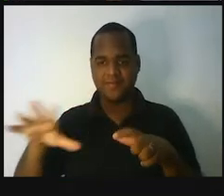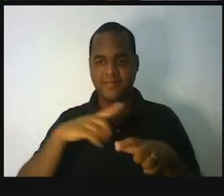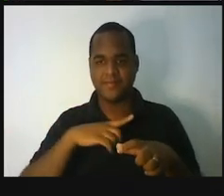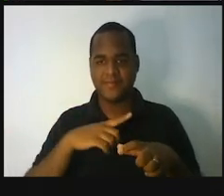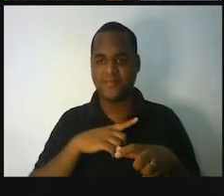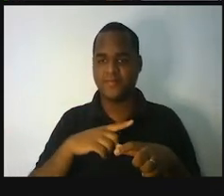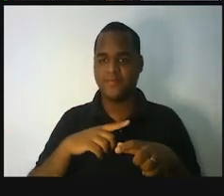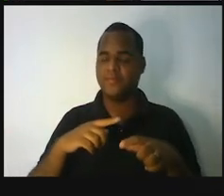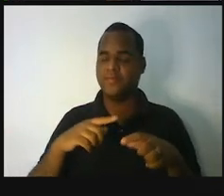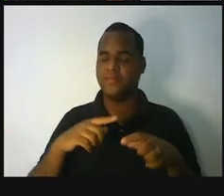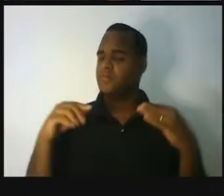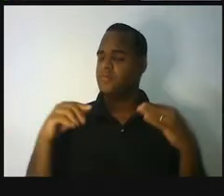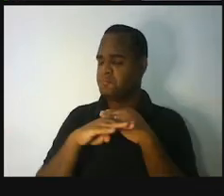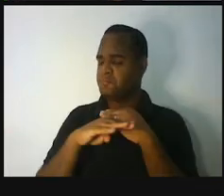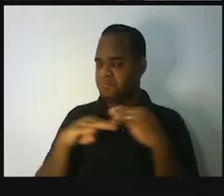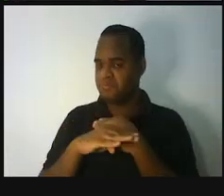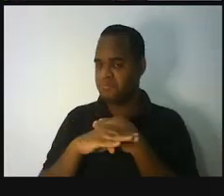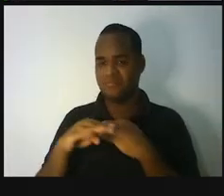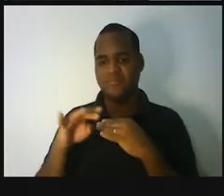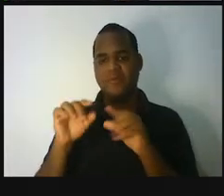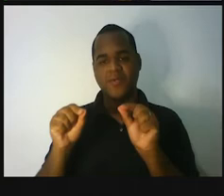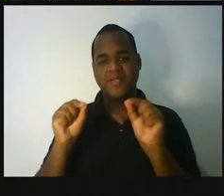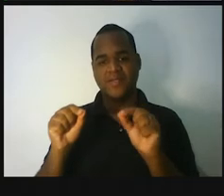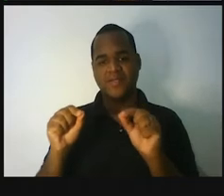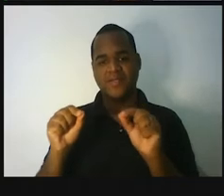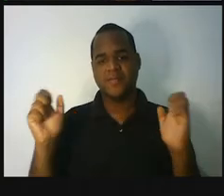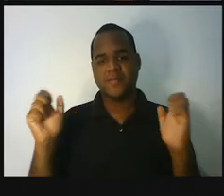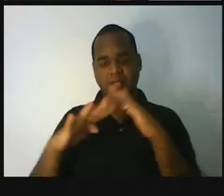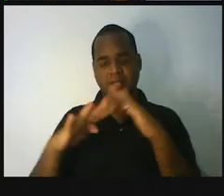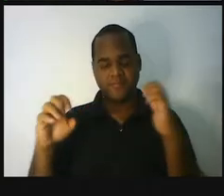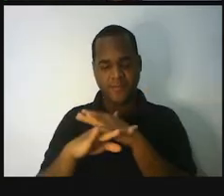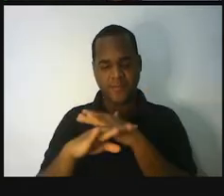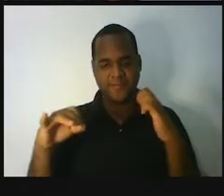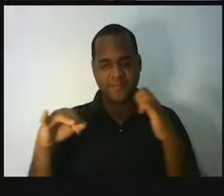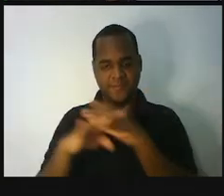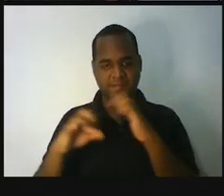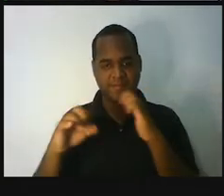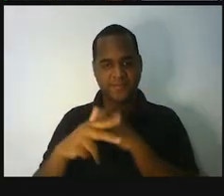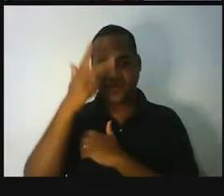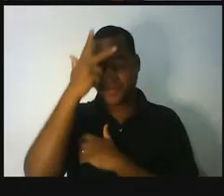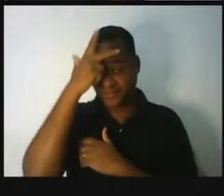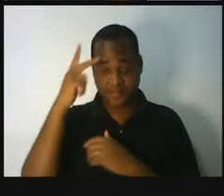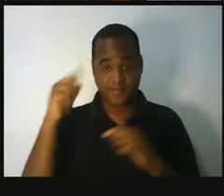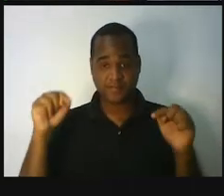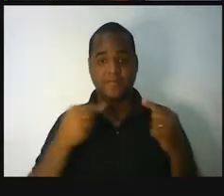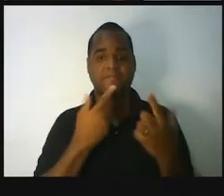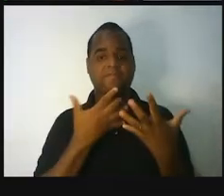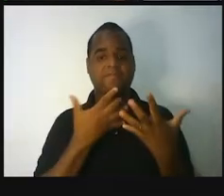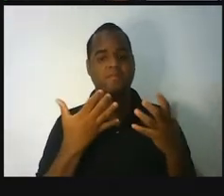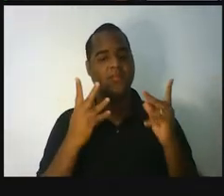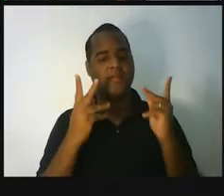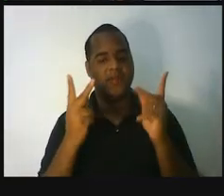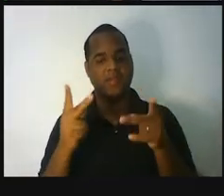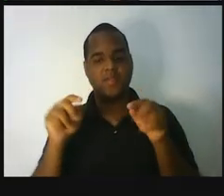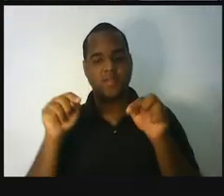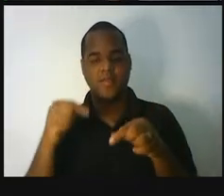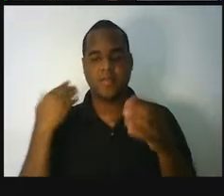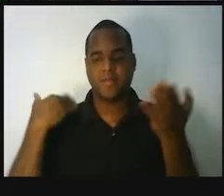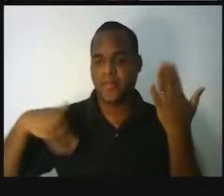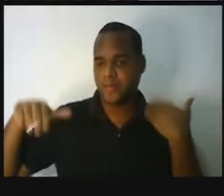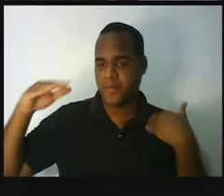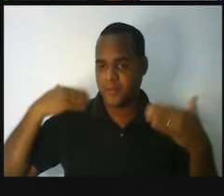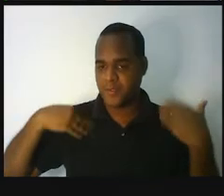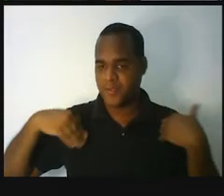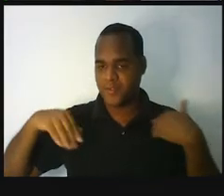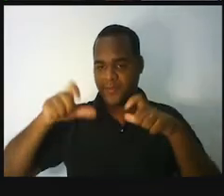fluxo turístico, professor? A quantidade de pessoas que vieram fazer um passeiozinho